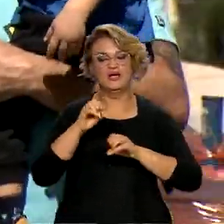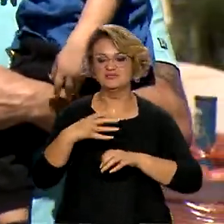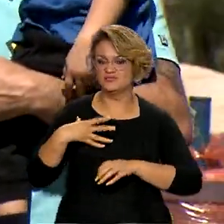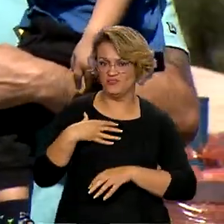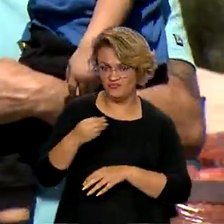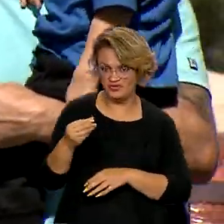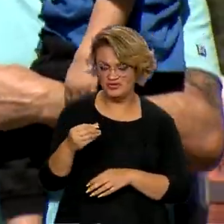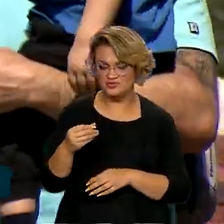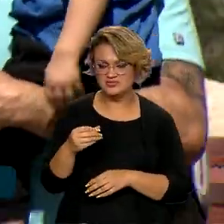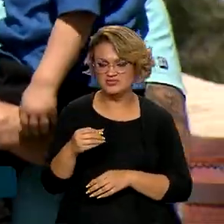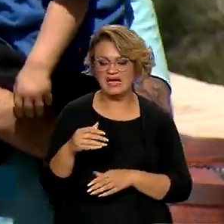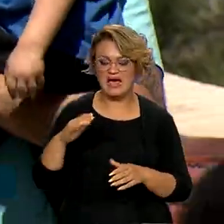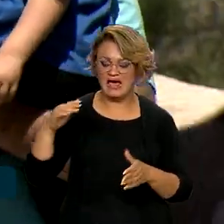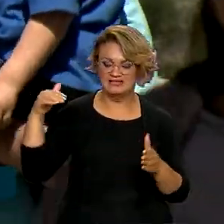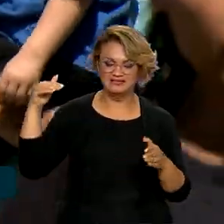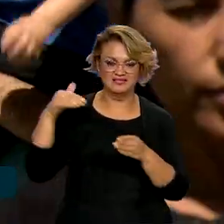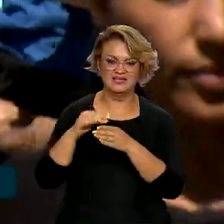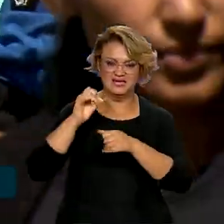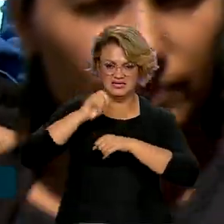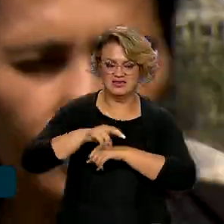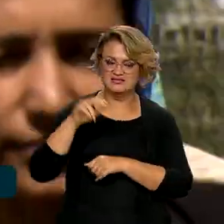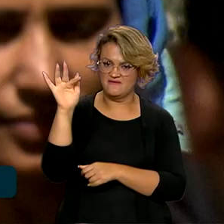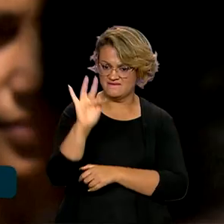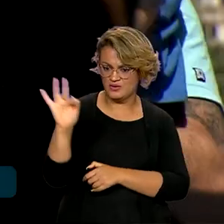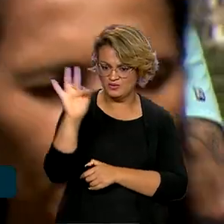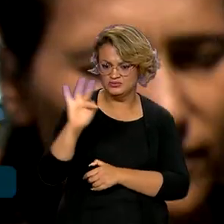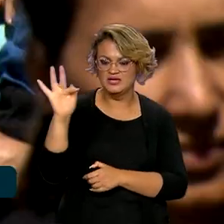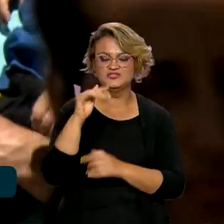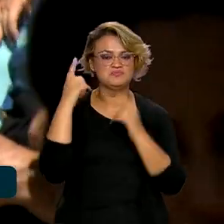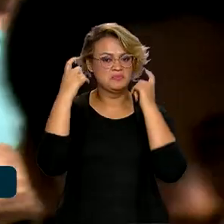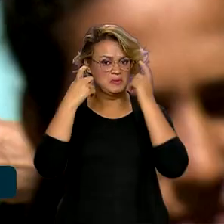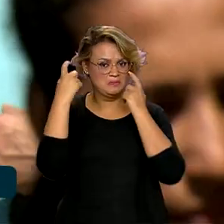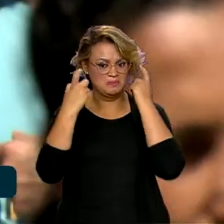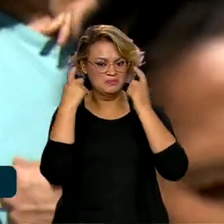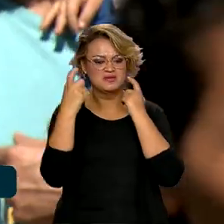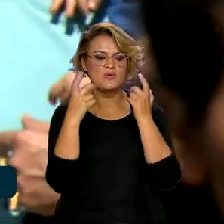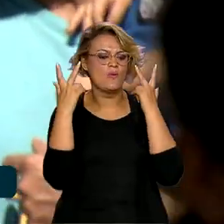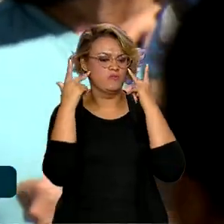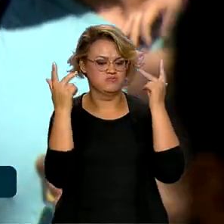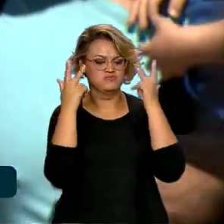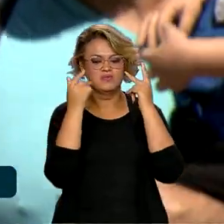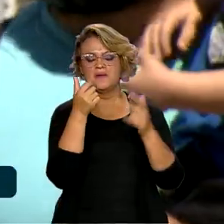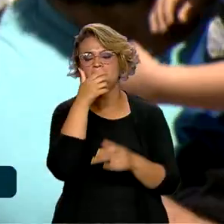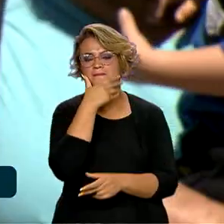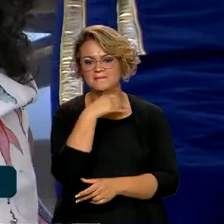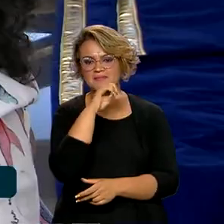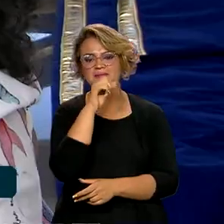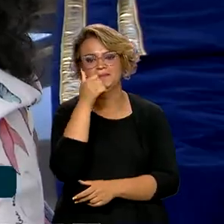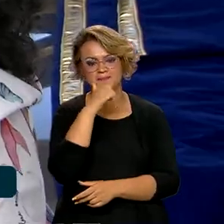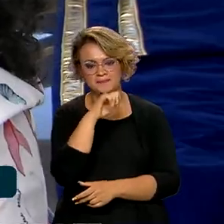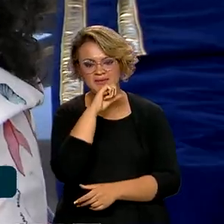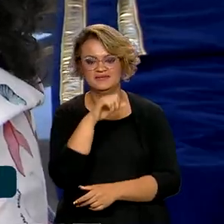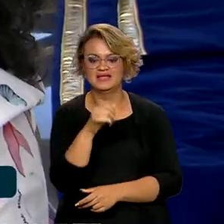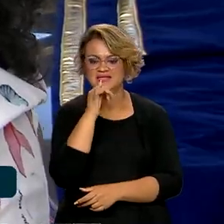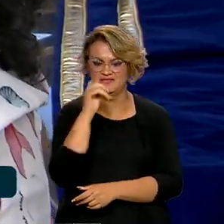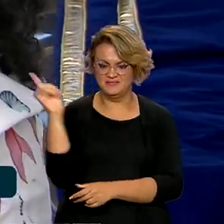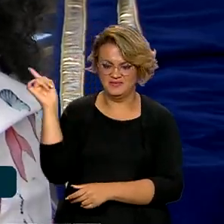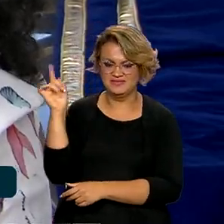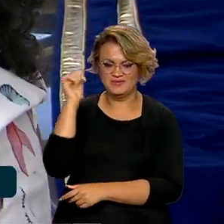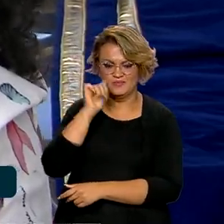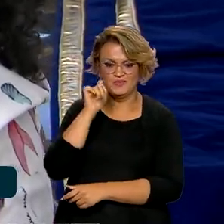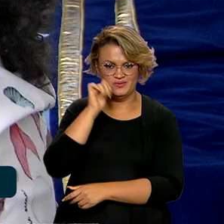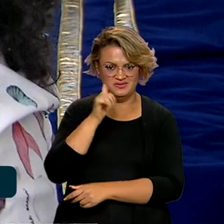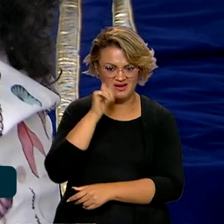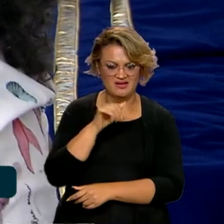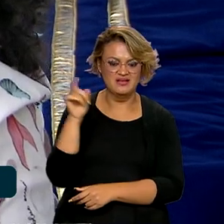filhos até que eles ingressem na universidade é uma preocupação comum para muitos pais. No caso dessa análise de